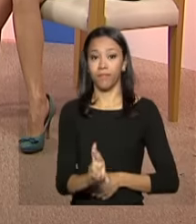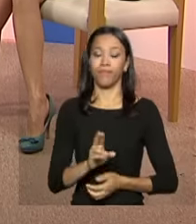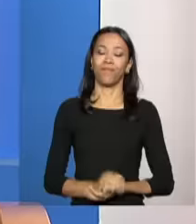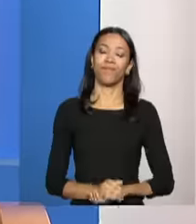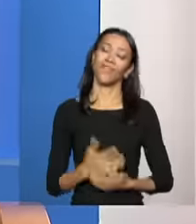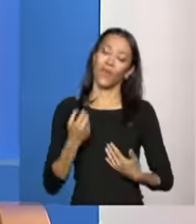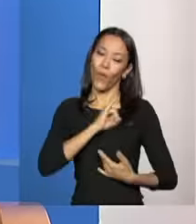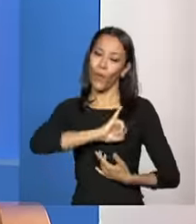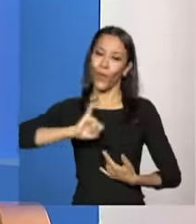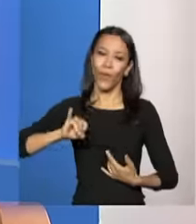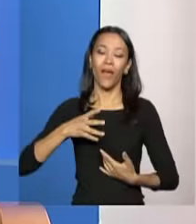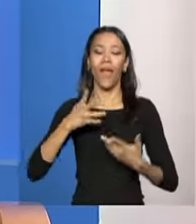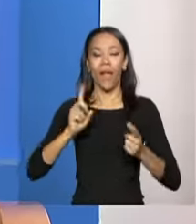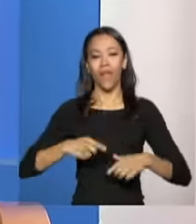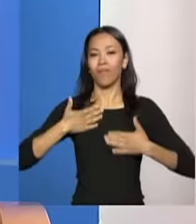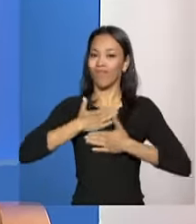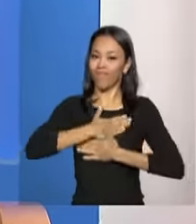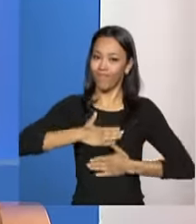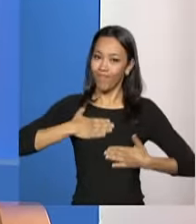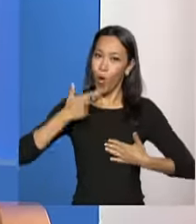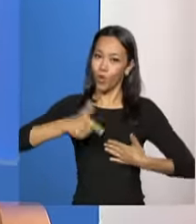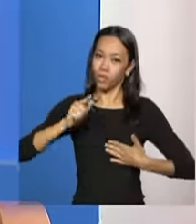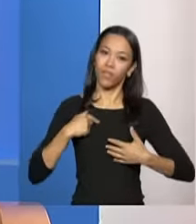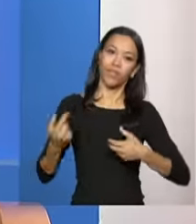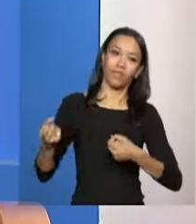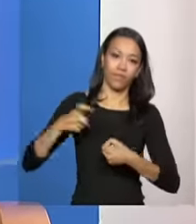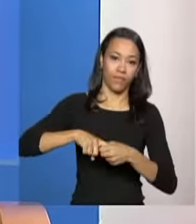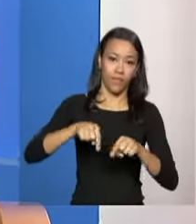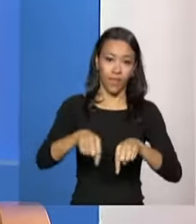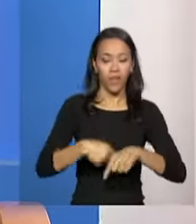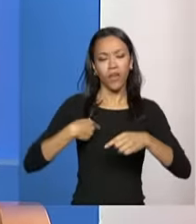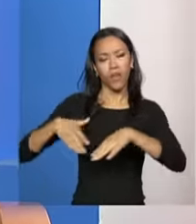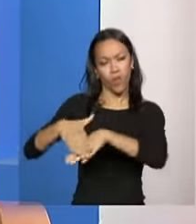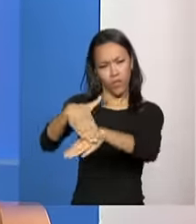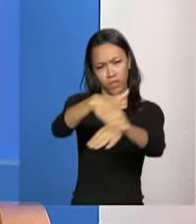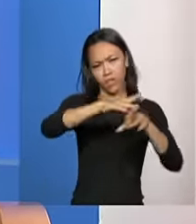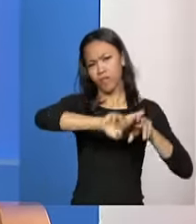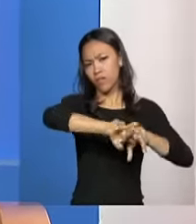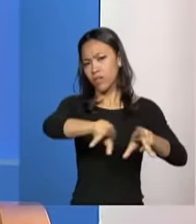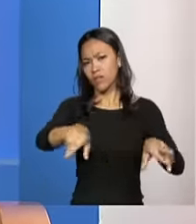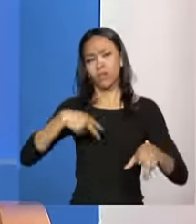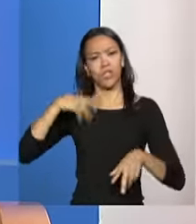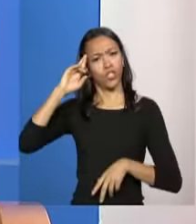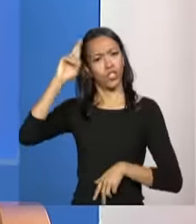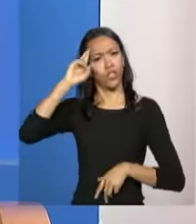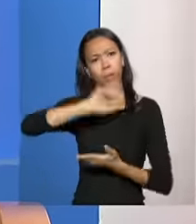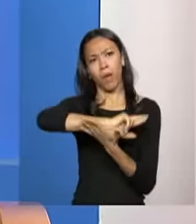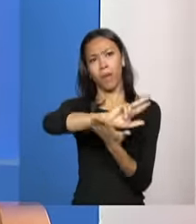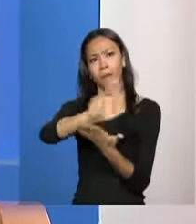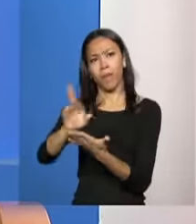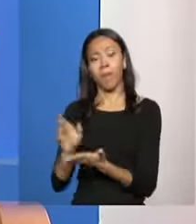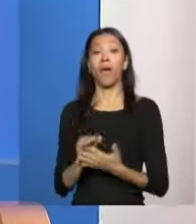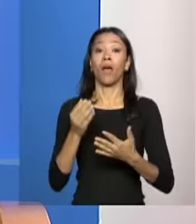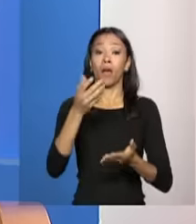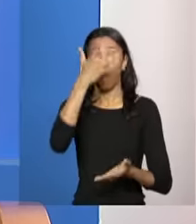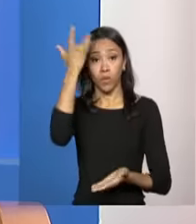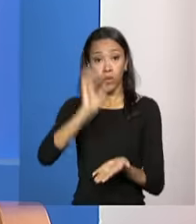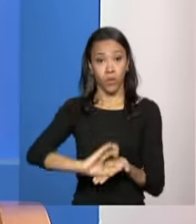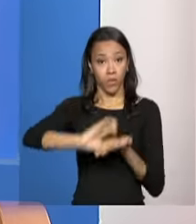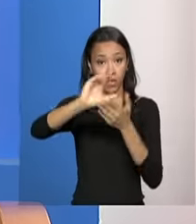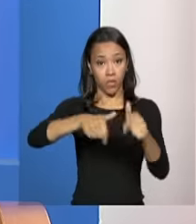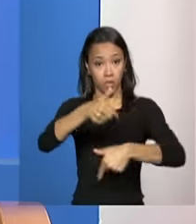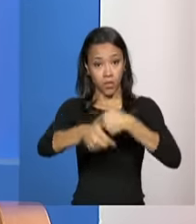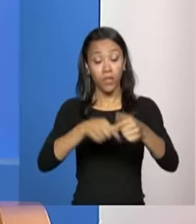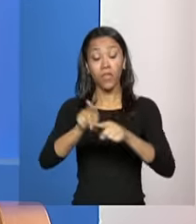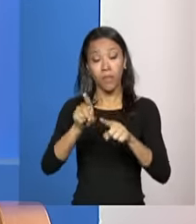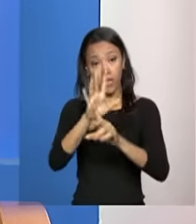satisfação estar novamente conversando com gestores, trabalhadores, conselheiros sobre assistência social, agora sobre